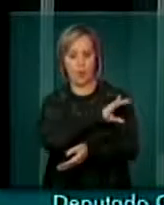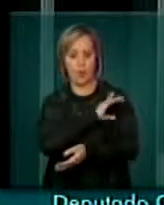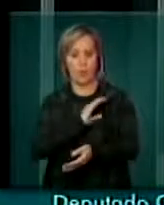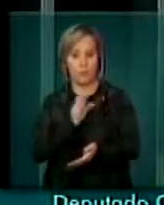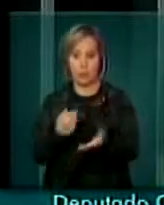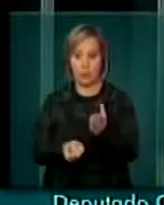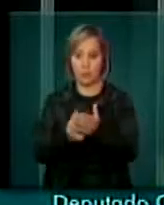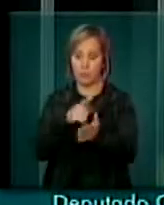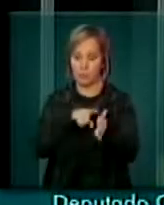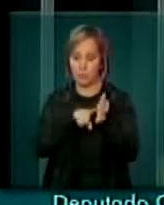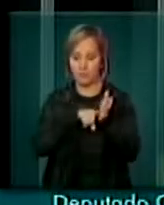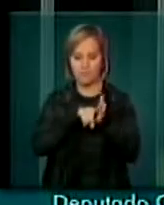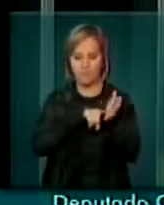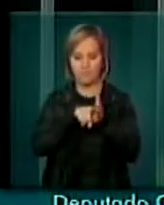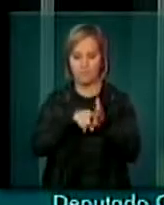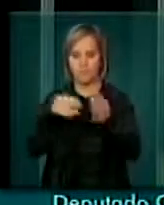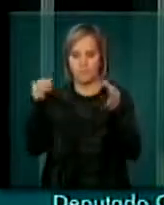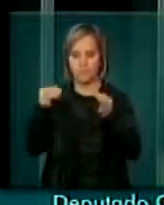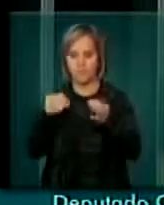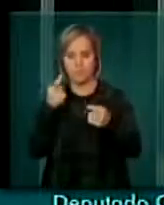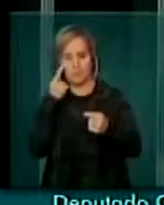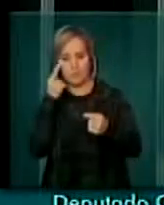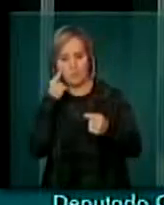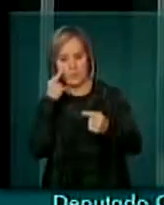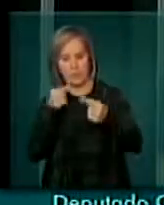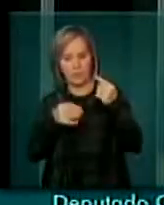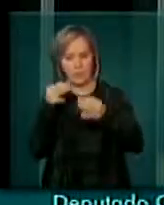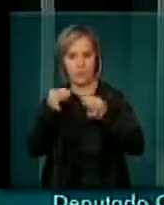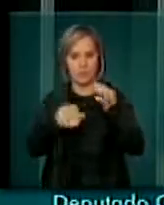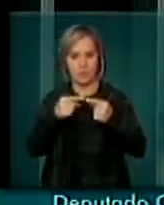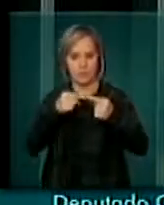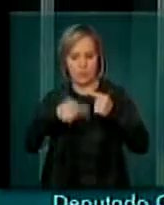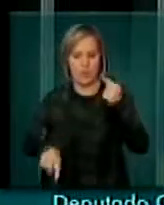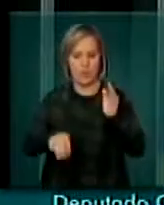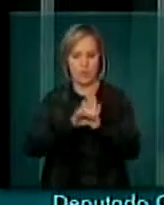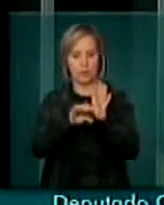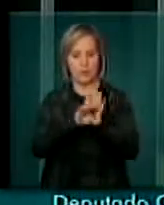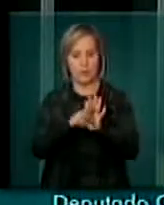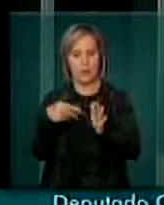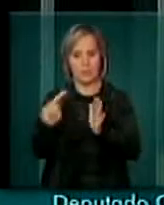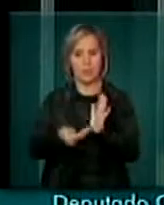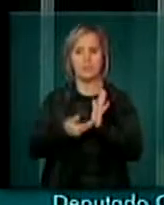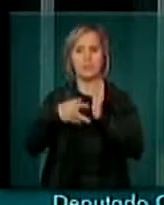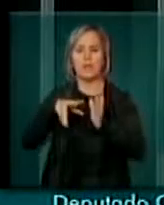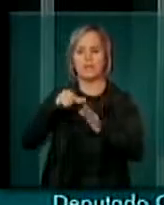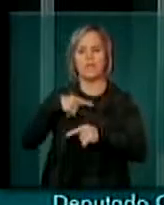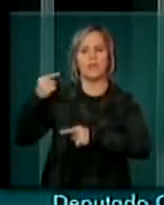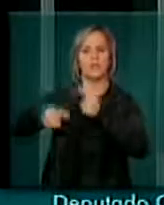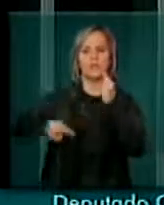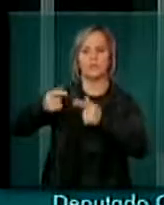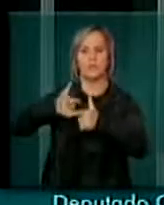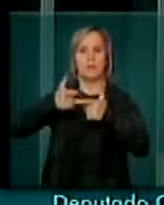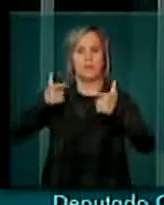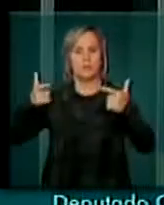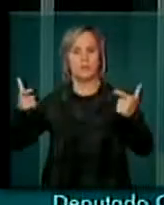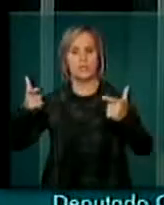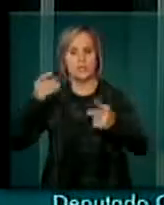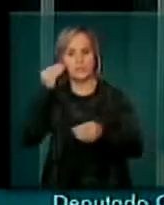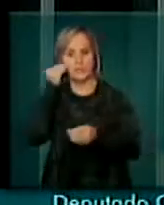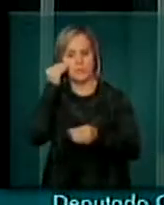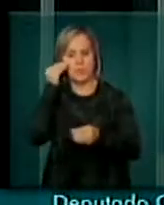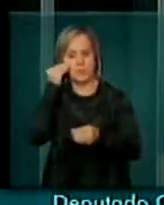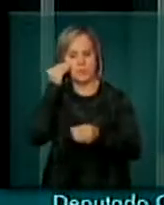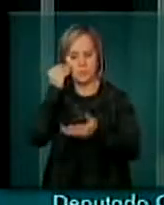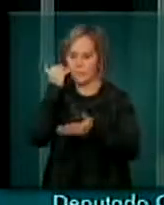instalada vai identificar essa inconstitucionalidade e nós vamos trazer, obviamente, para esta Casa um debate amplo que nos permita revogar